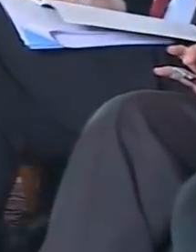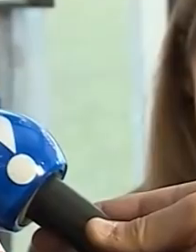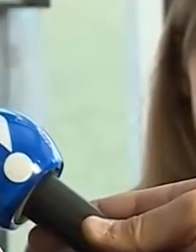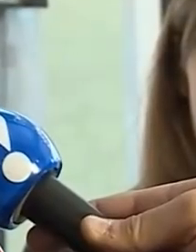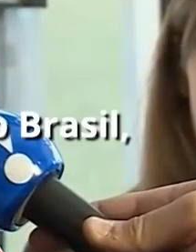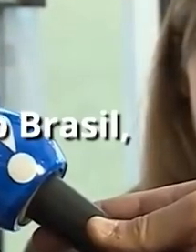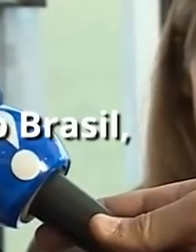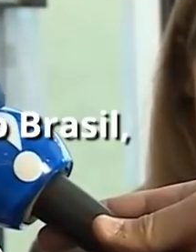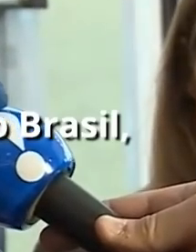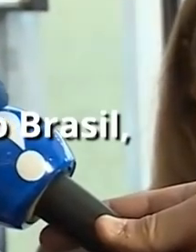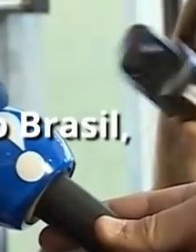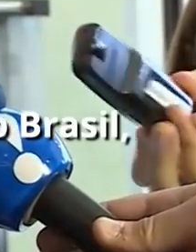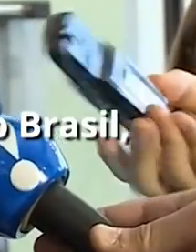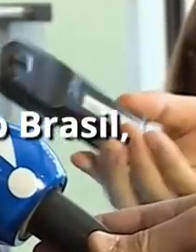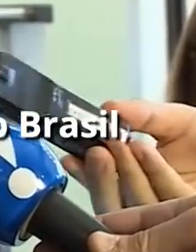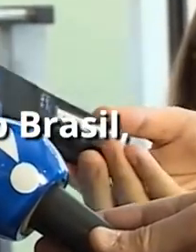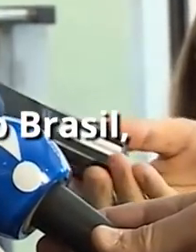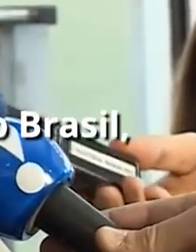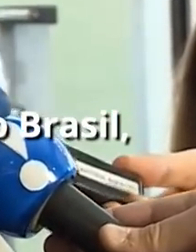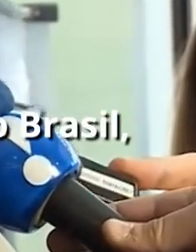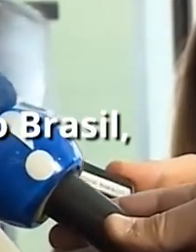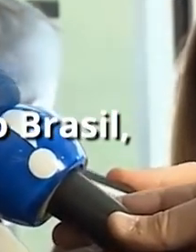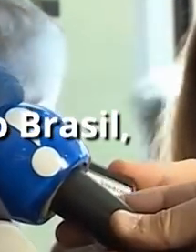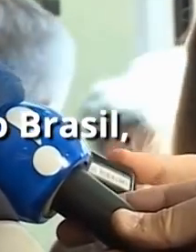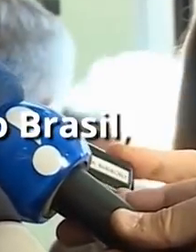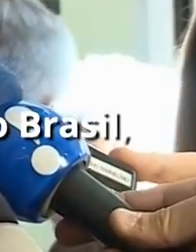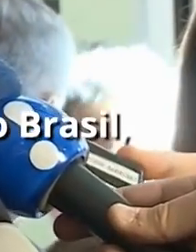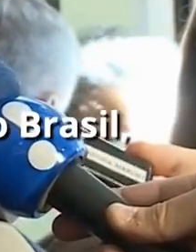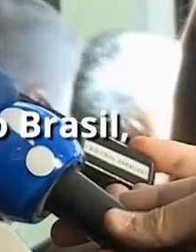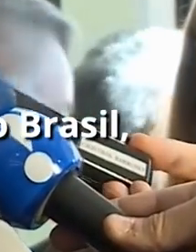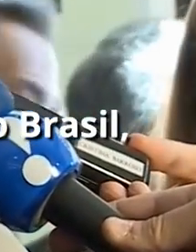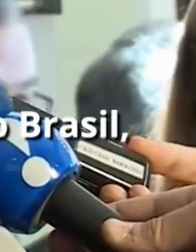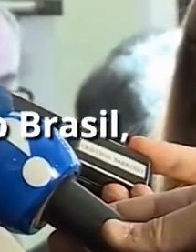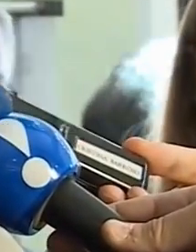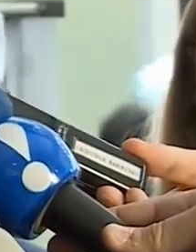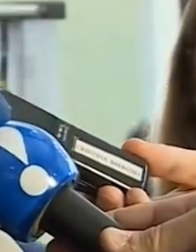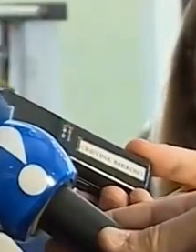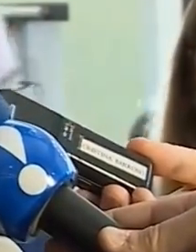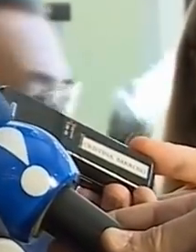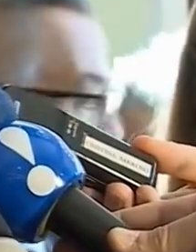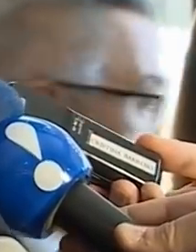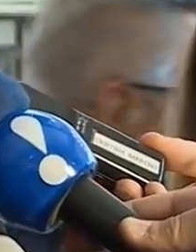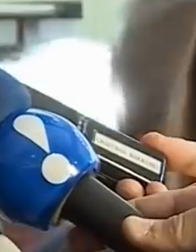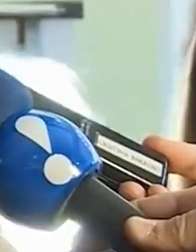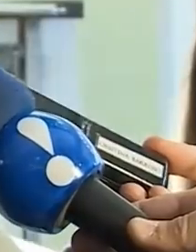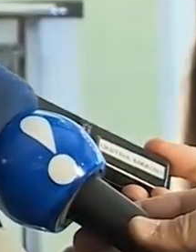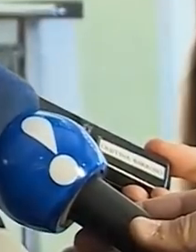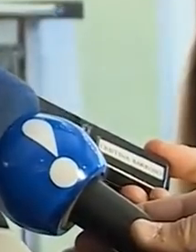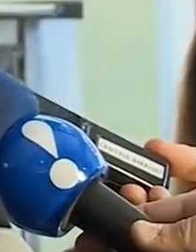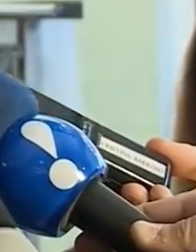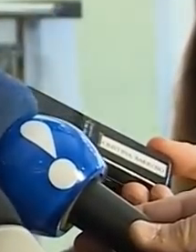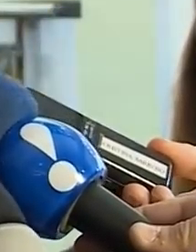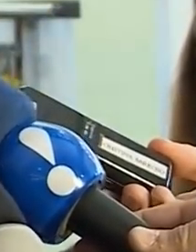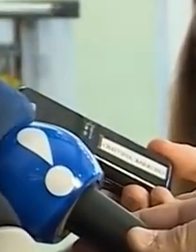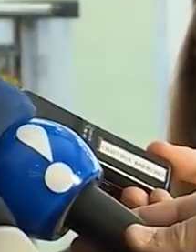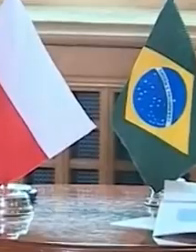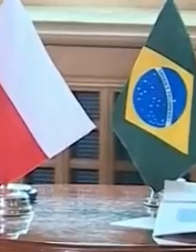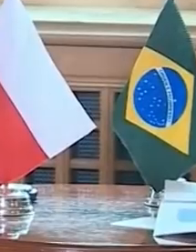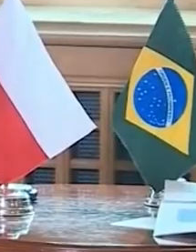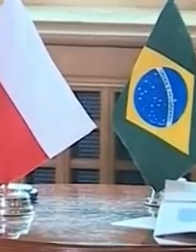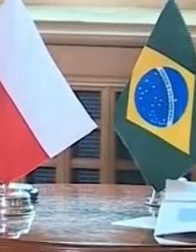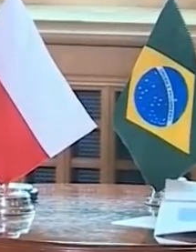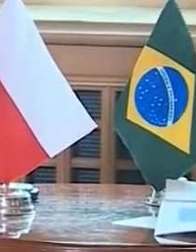Eu espero que a relação entre Polônia e Brasília no futuro seja desenvolvida e